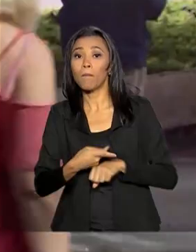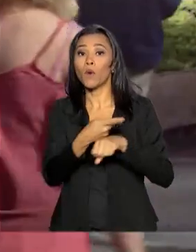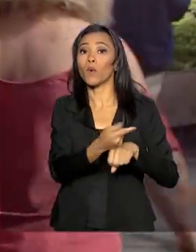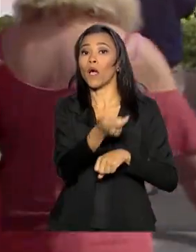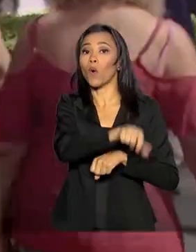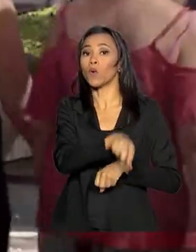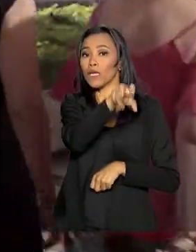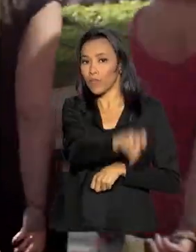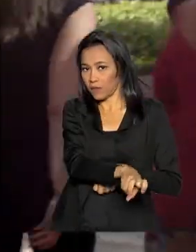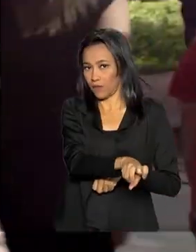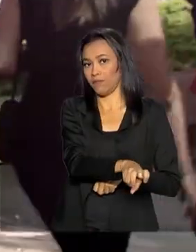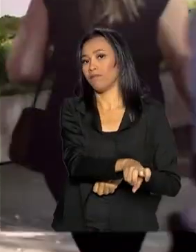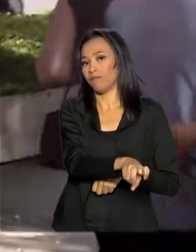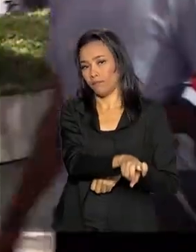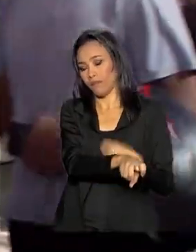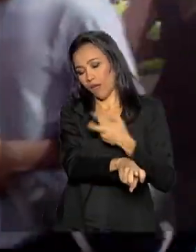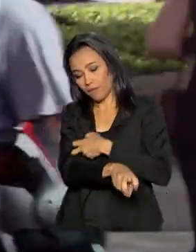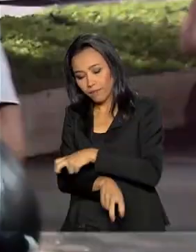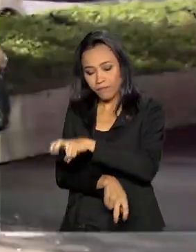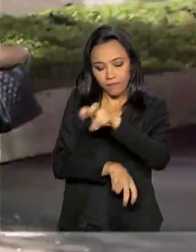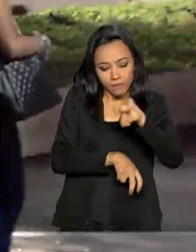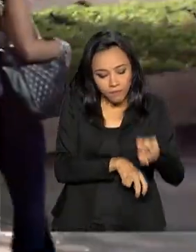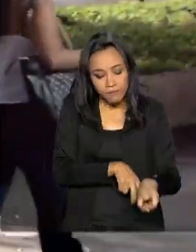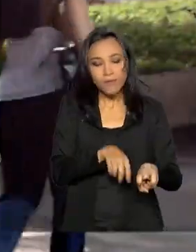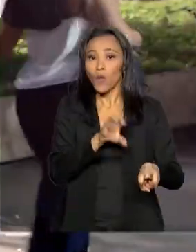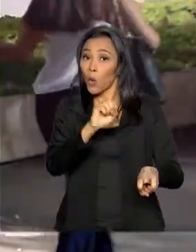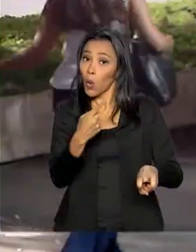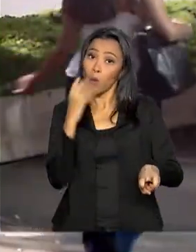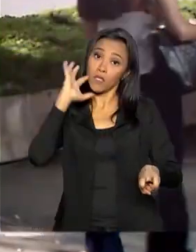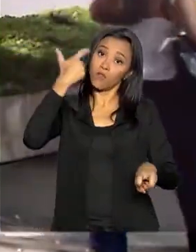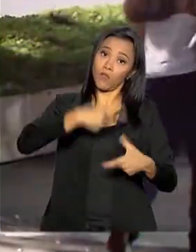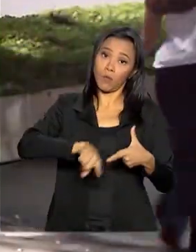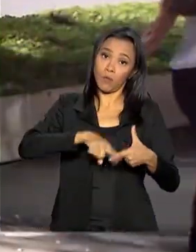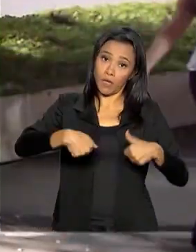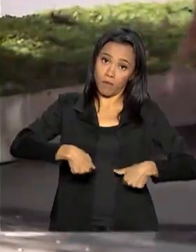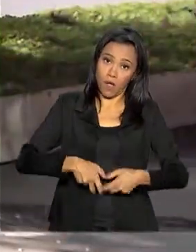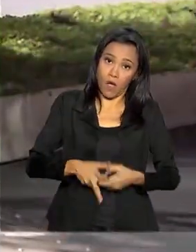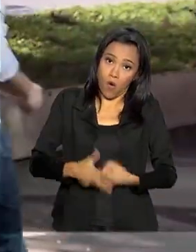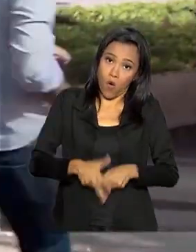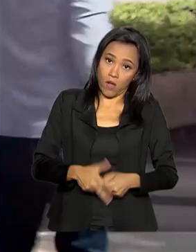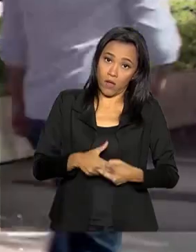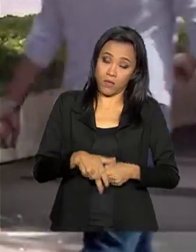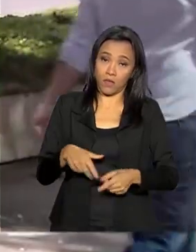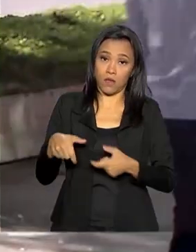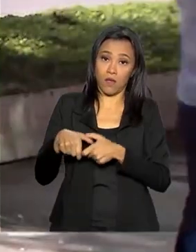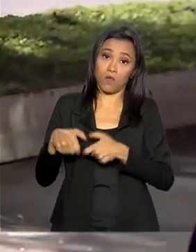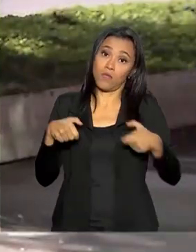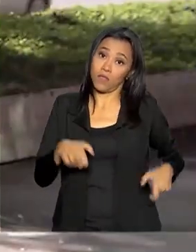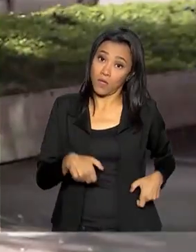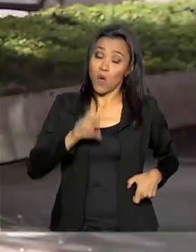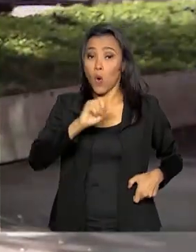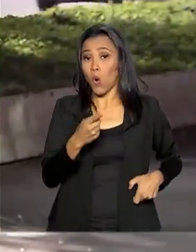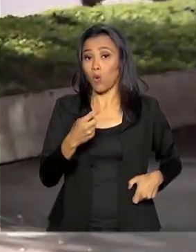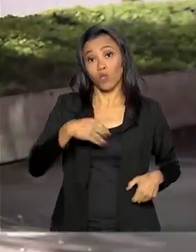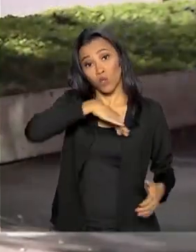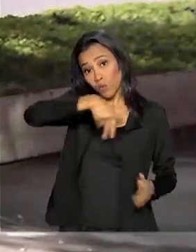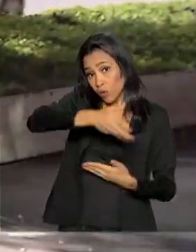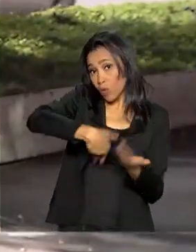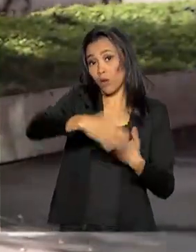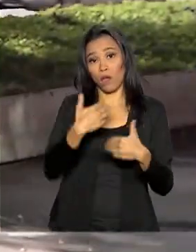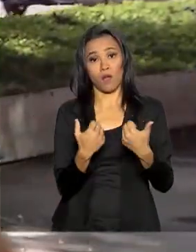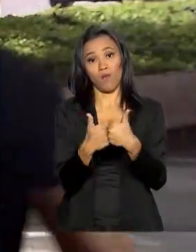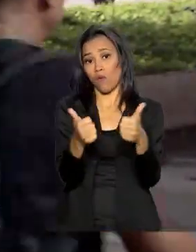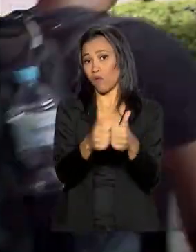viagem com o cinto funcionando, ou se der, solucionar o problema, arrumar o cinto, ou até mesmo trocar o ônibus, o que não pode é seguir viagem nessa situação.